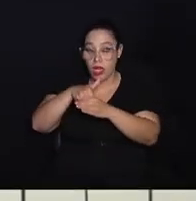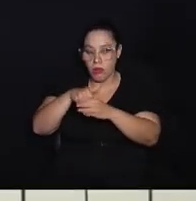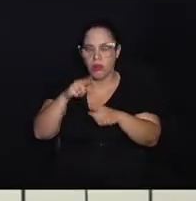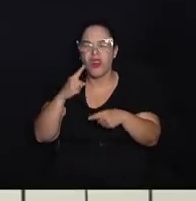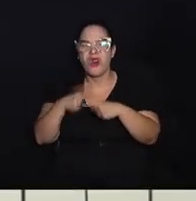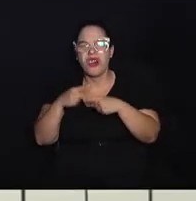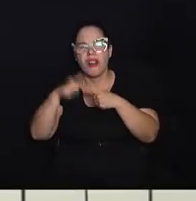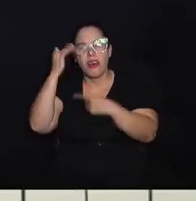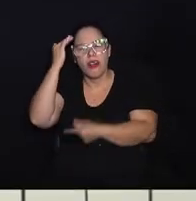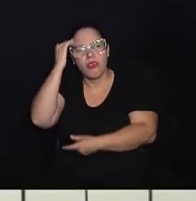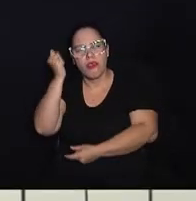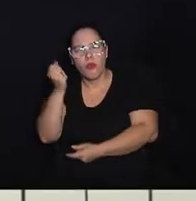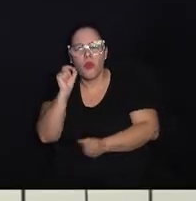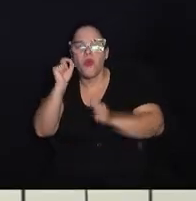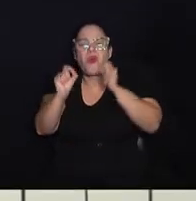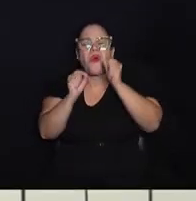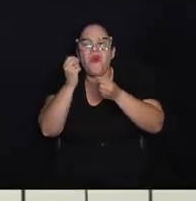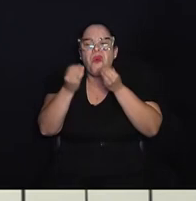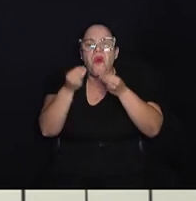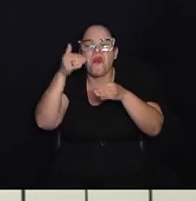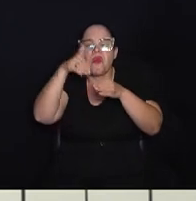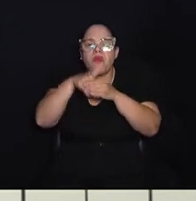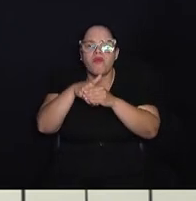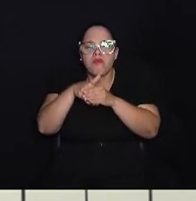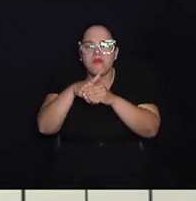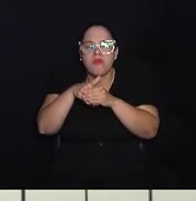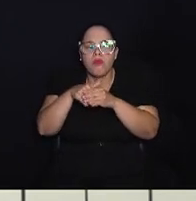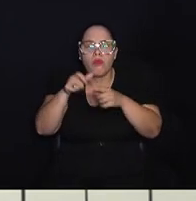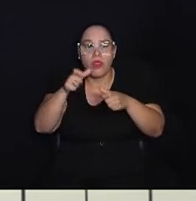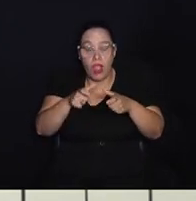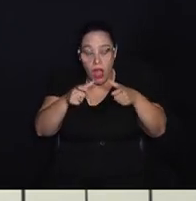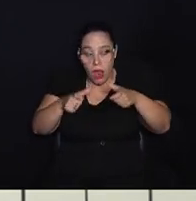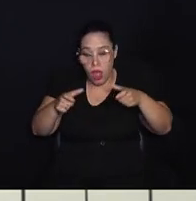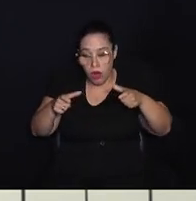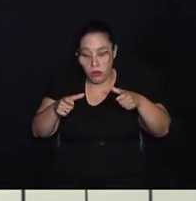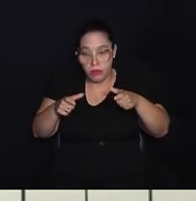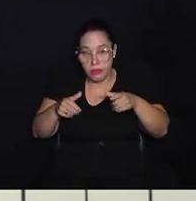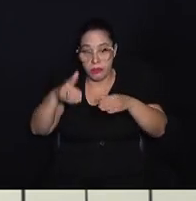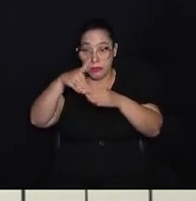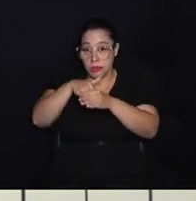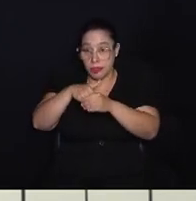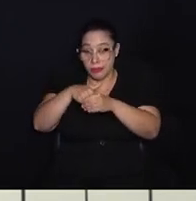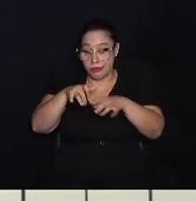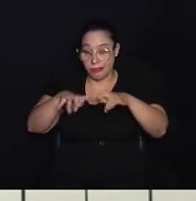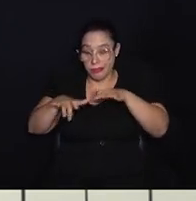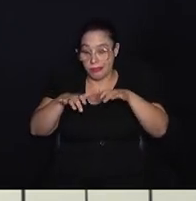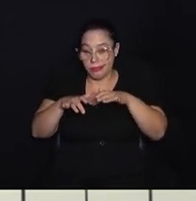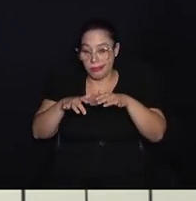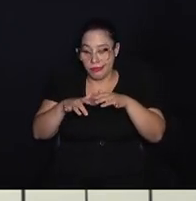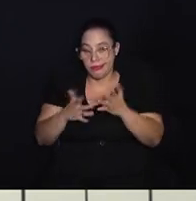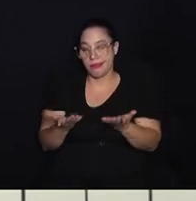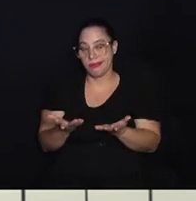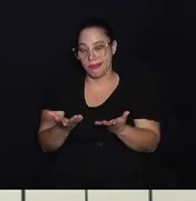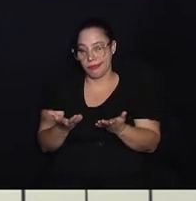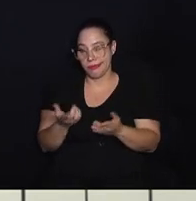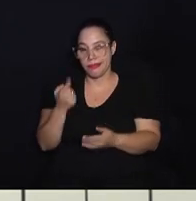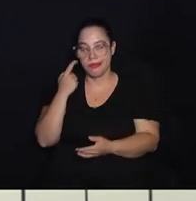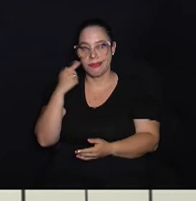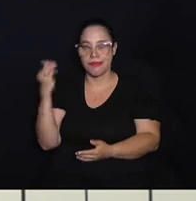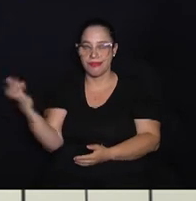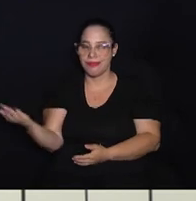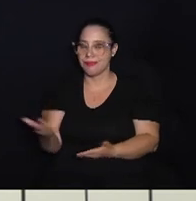você sabe como votar? Confira a ordem da votação na urna eletrônica nas eleições municipais.